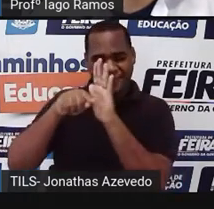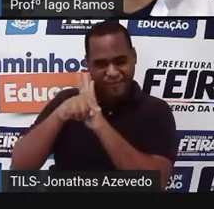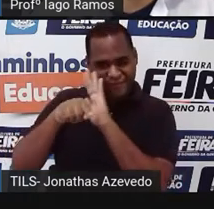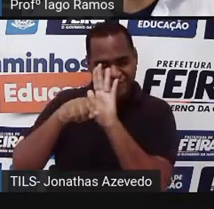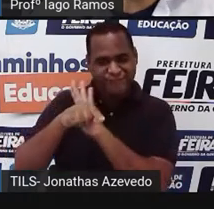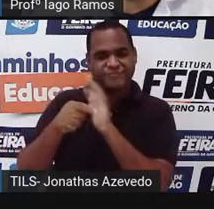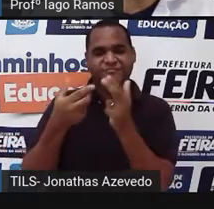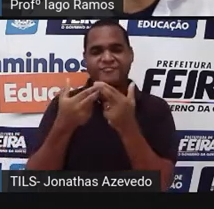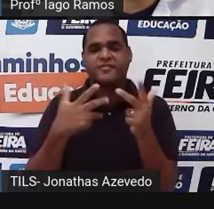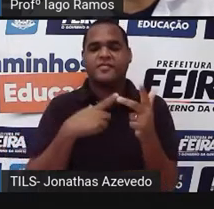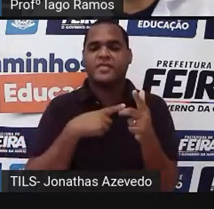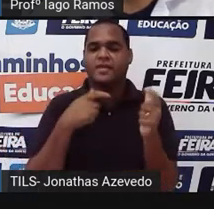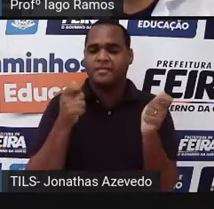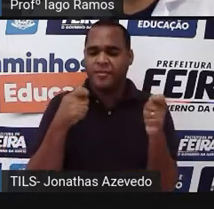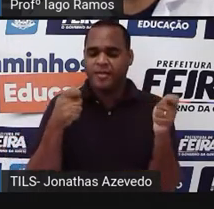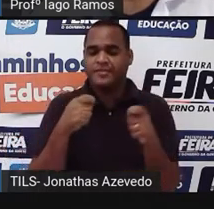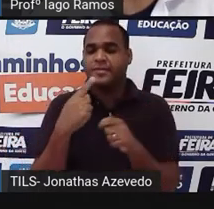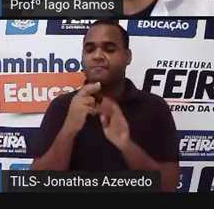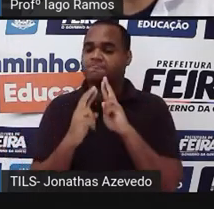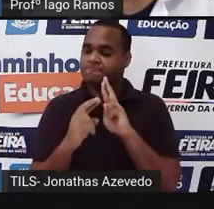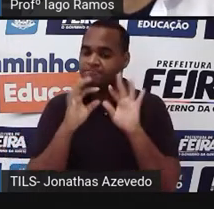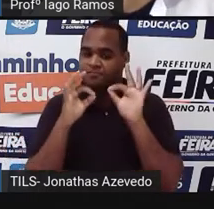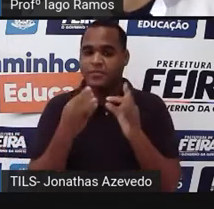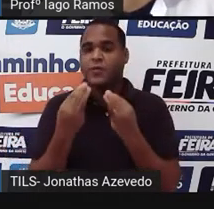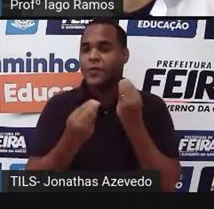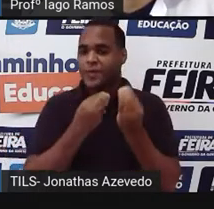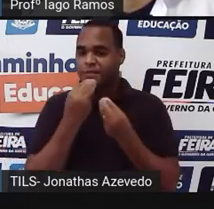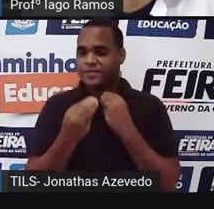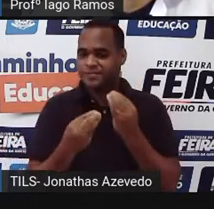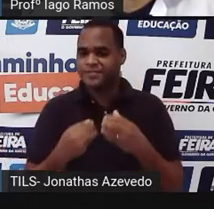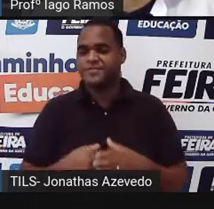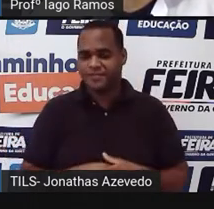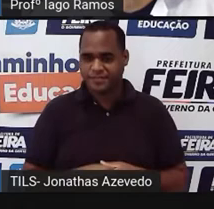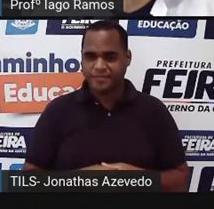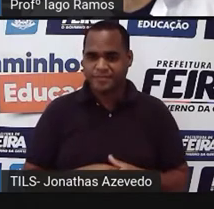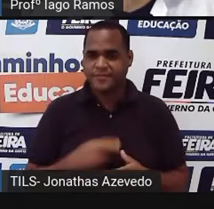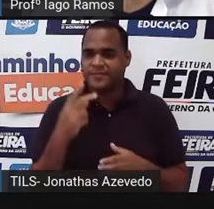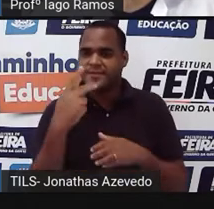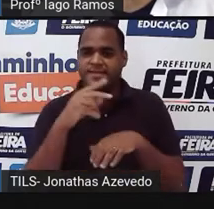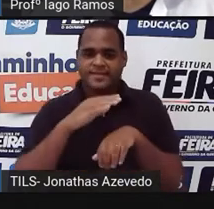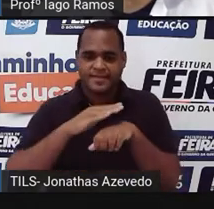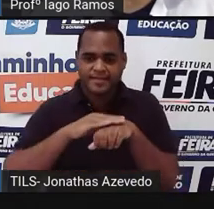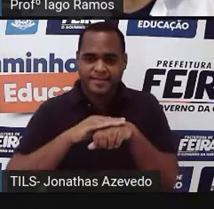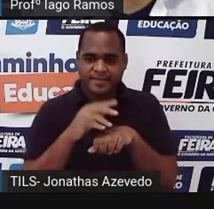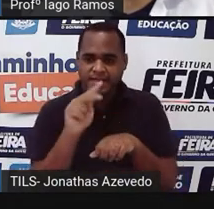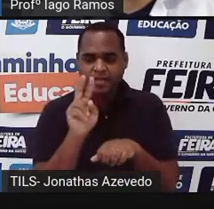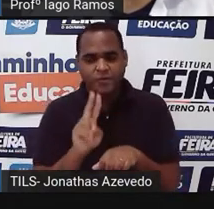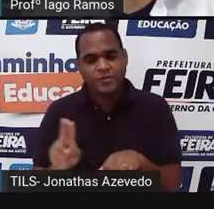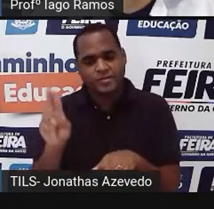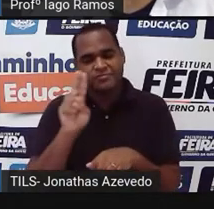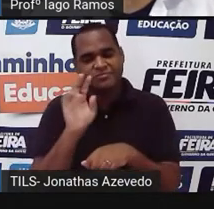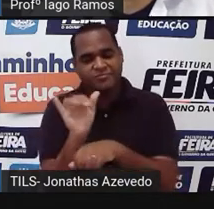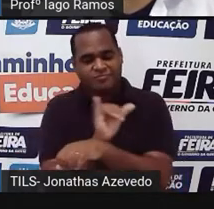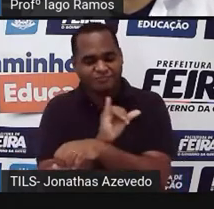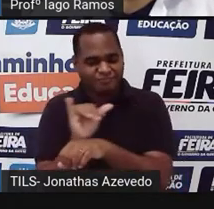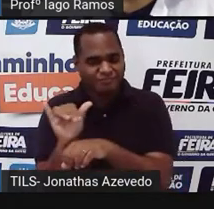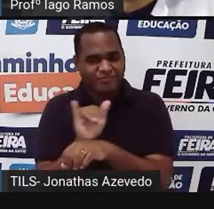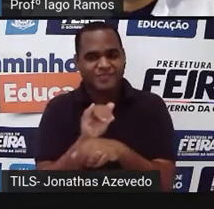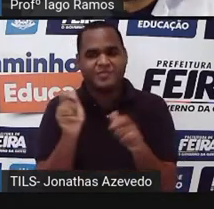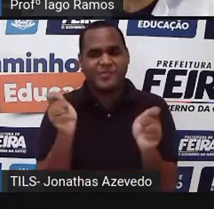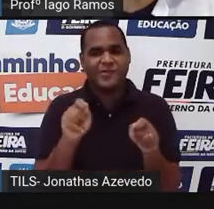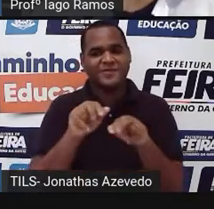você, para responder esse exercício, você vai fazer uso das estratégias, tá bom?